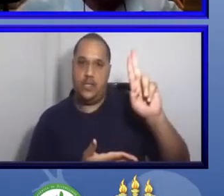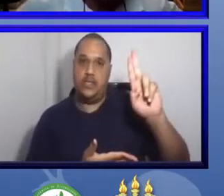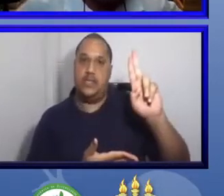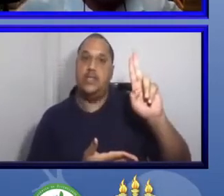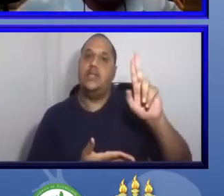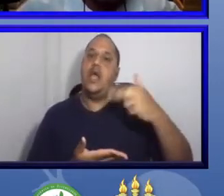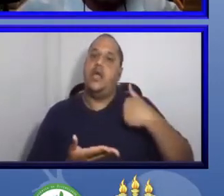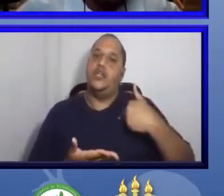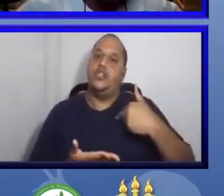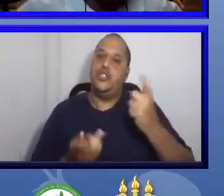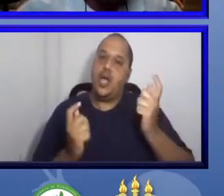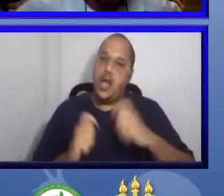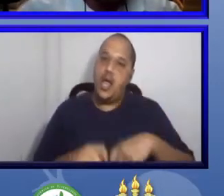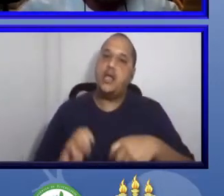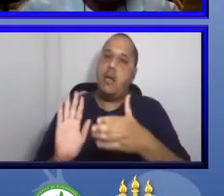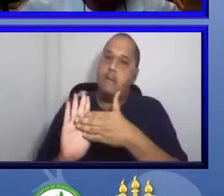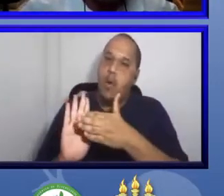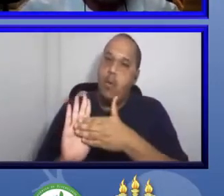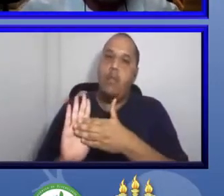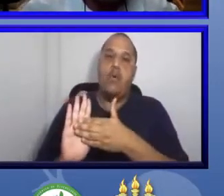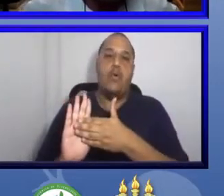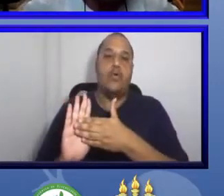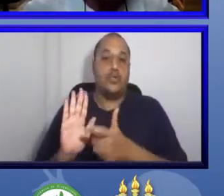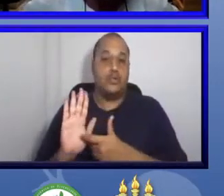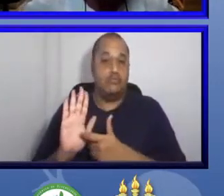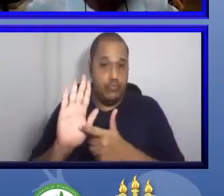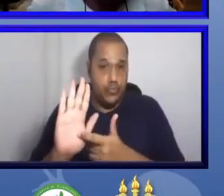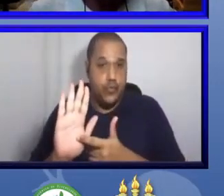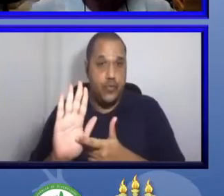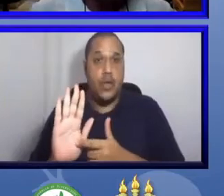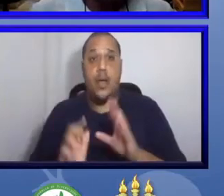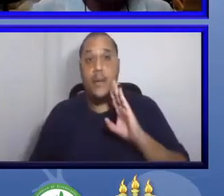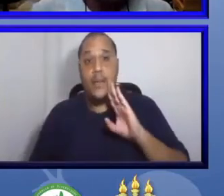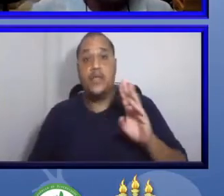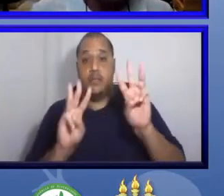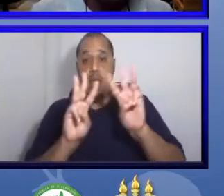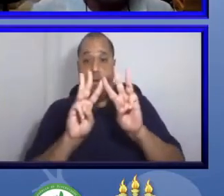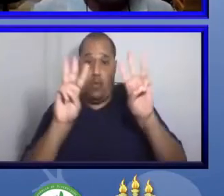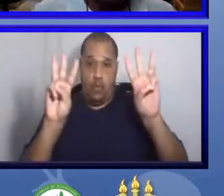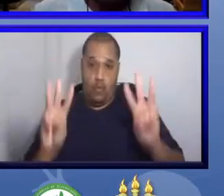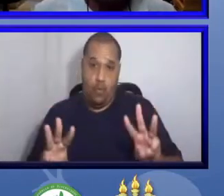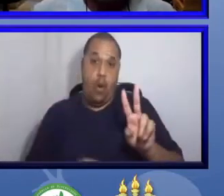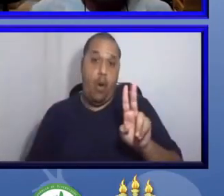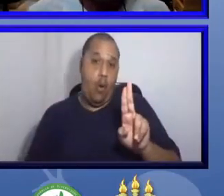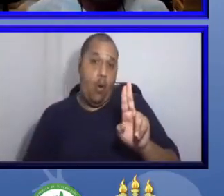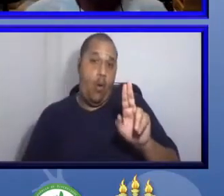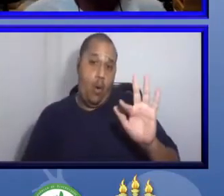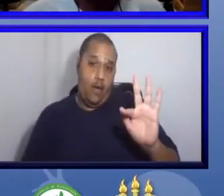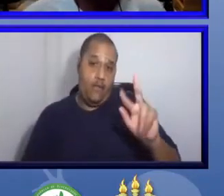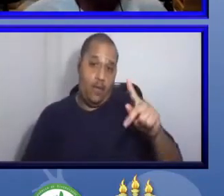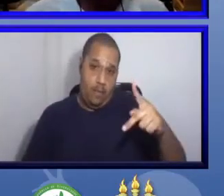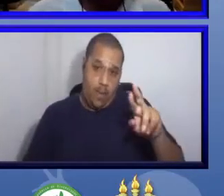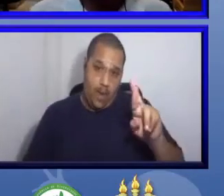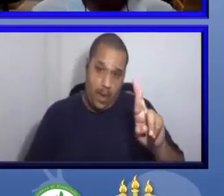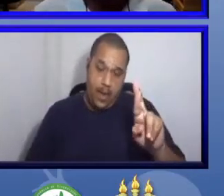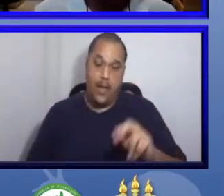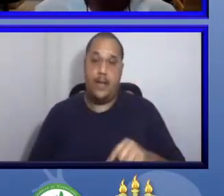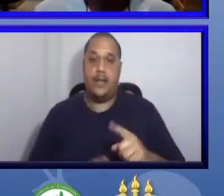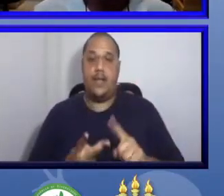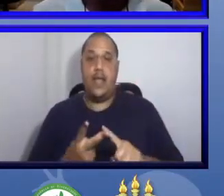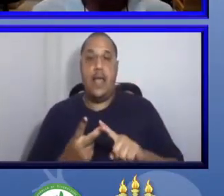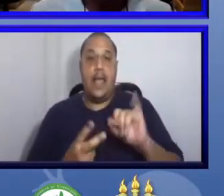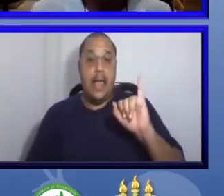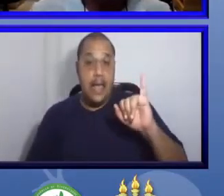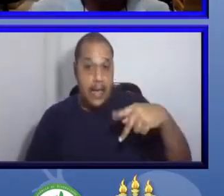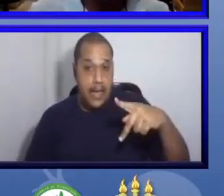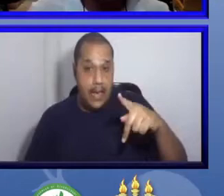Paraná, o IMPA, a USP, e as instituições que tiveram o maior